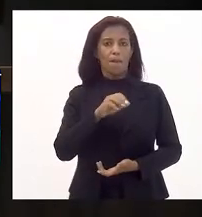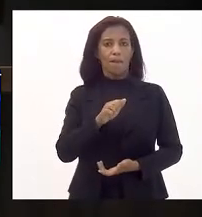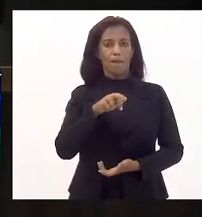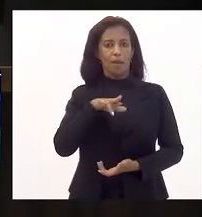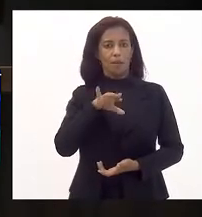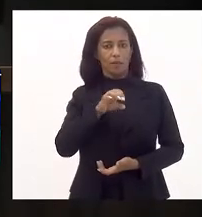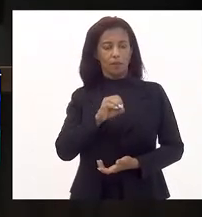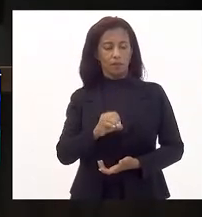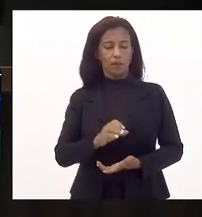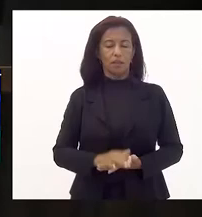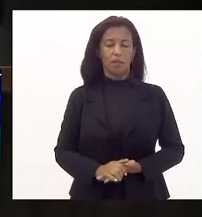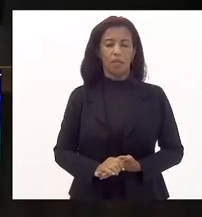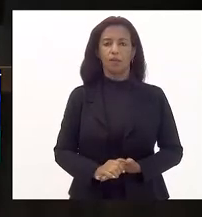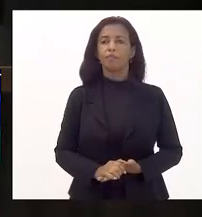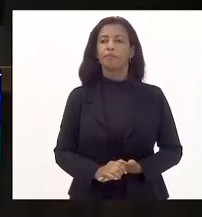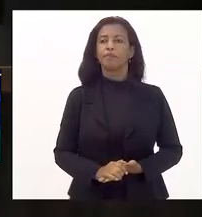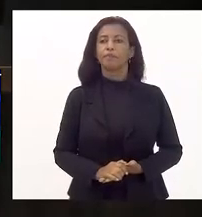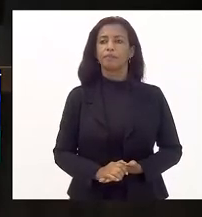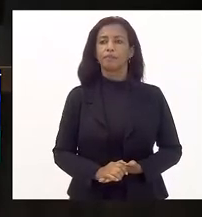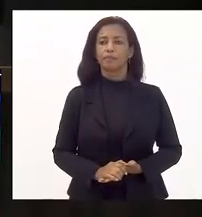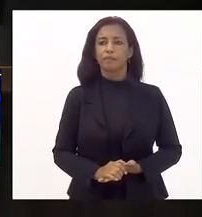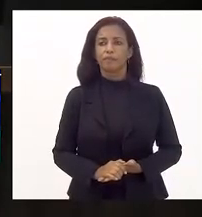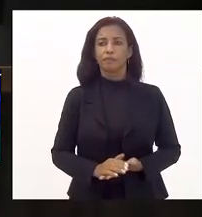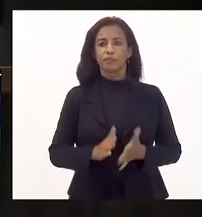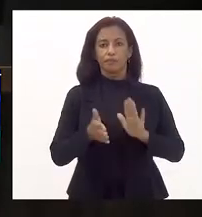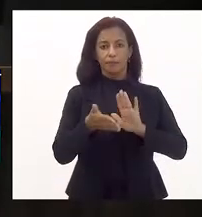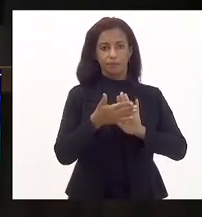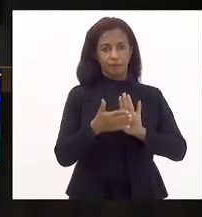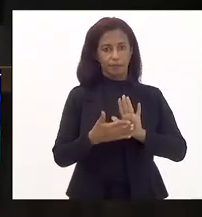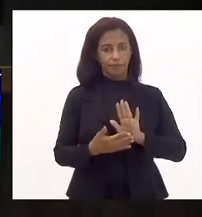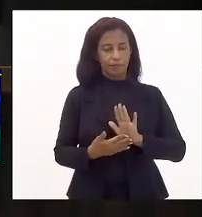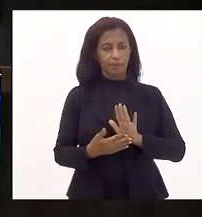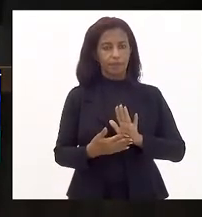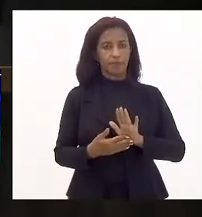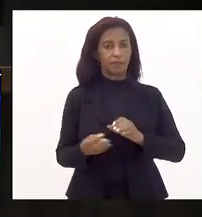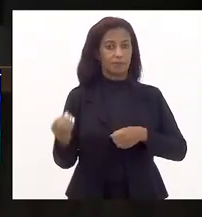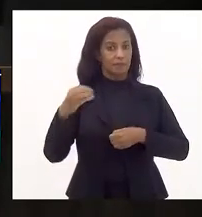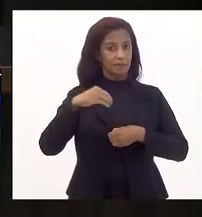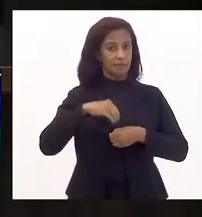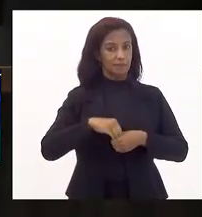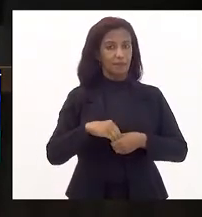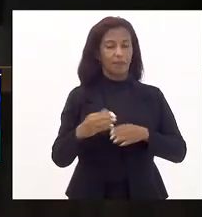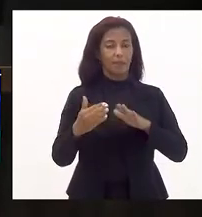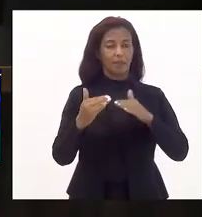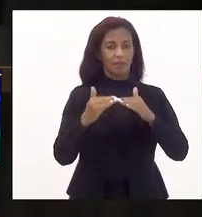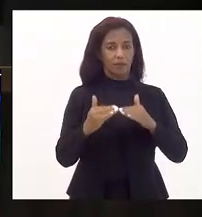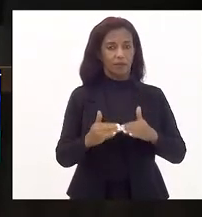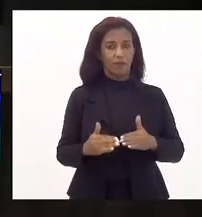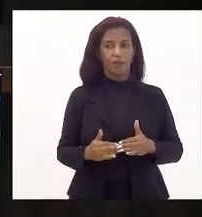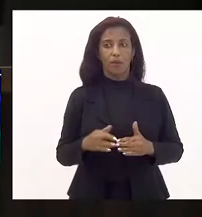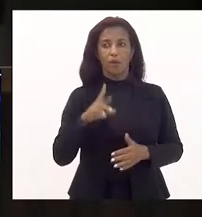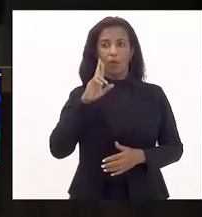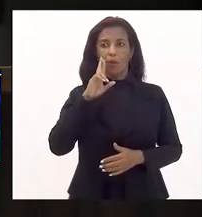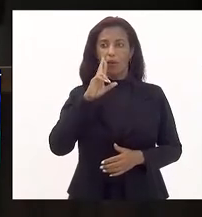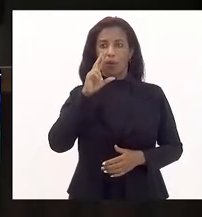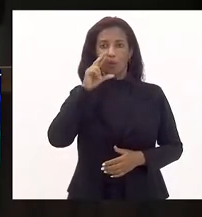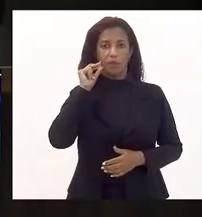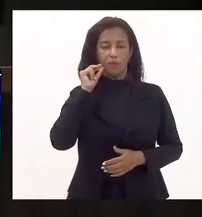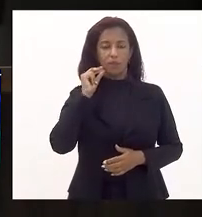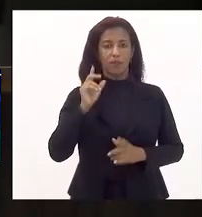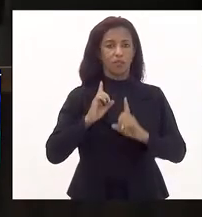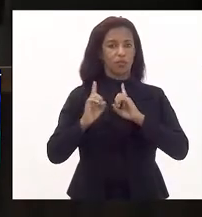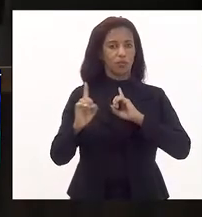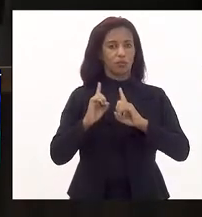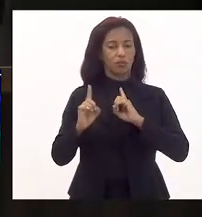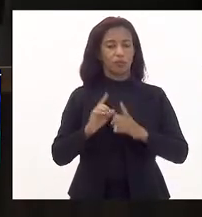Borba Carregosa. Parecer da Comissão de Normas Internas e Proposições Externas, favorável ao deputado Rosenberg Reis. Em